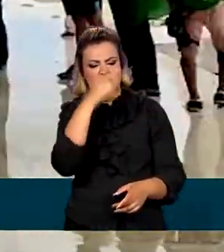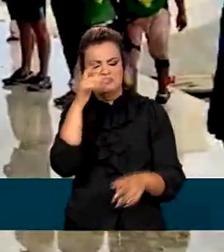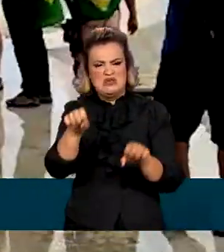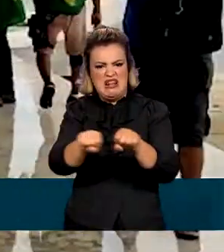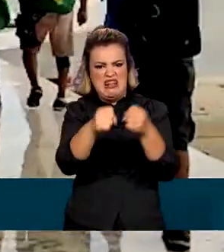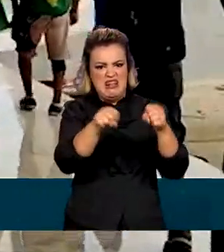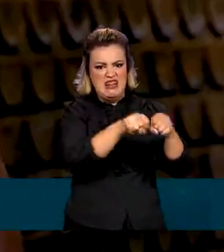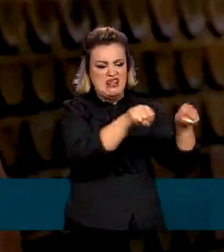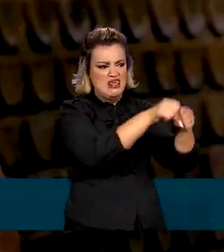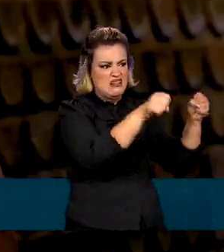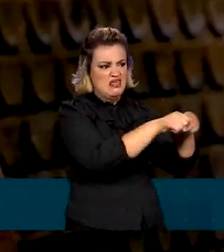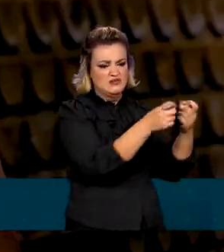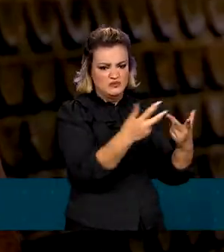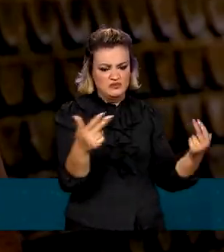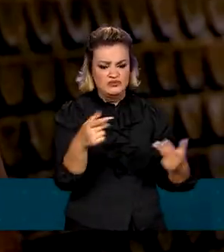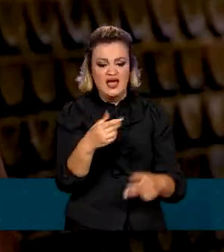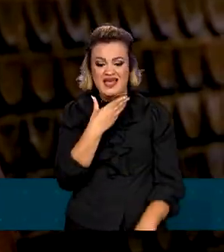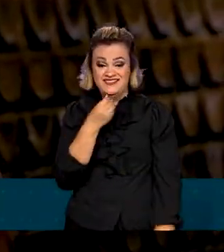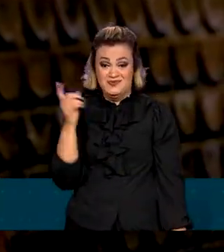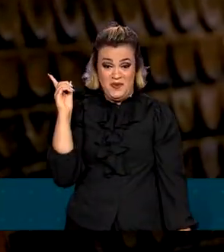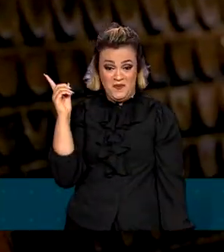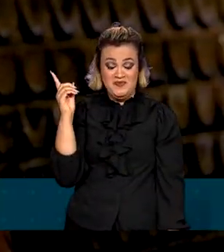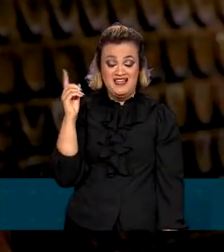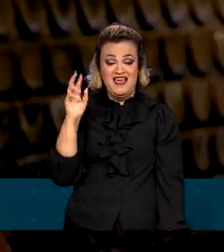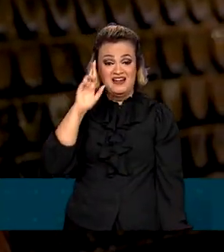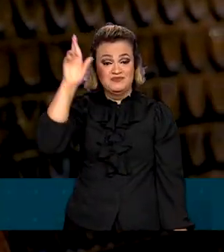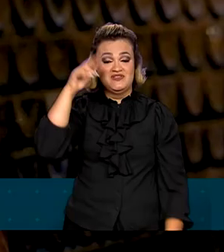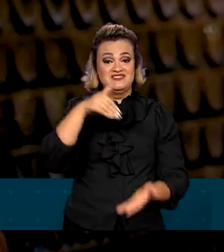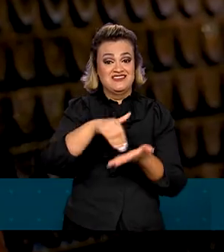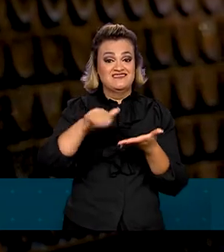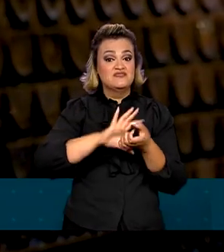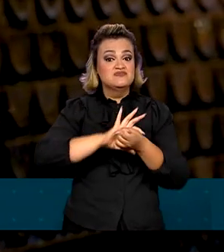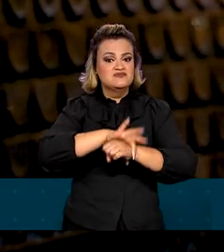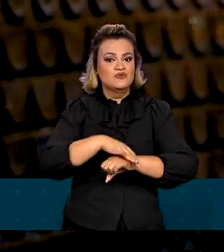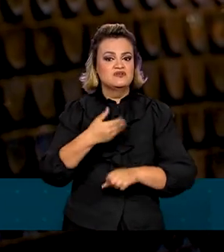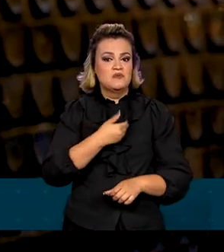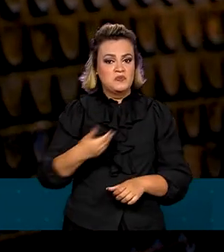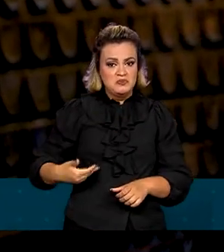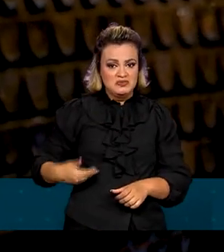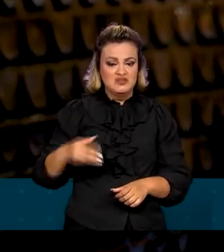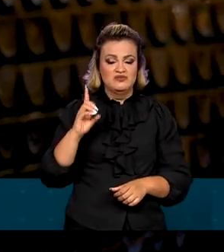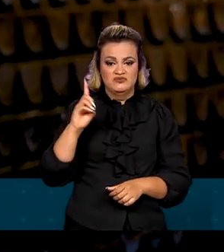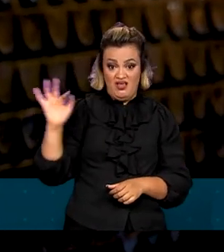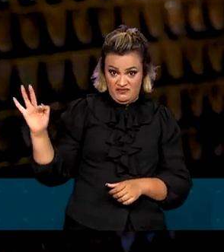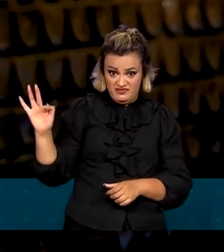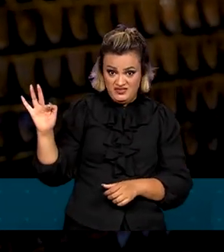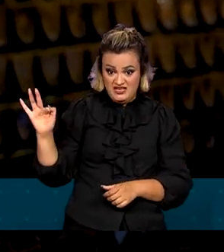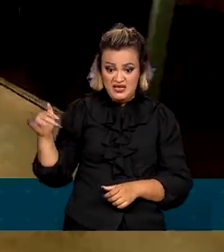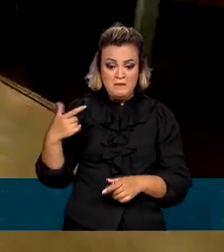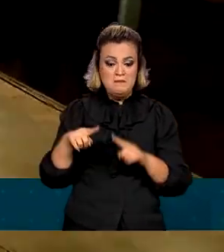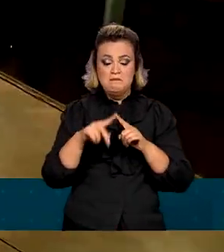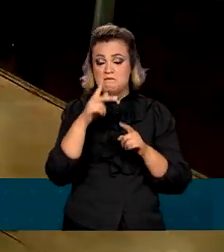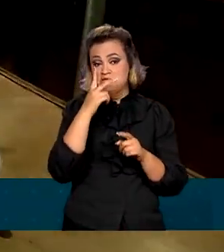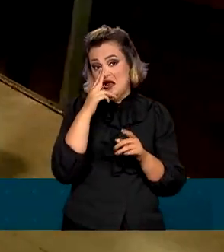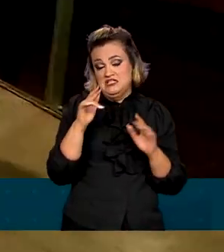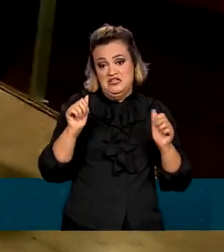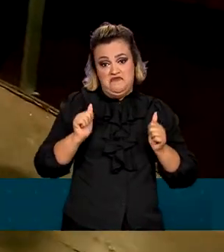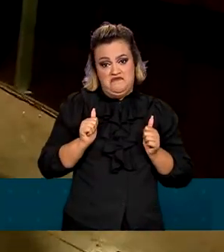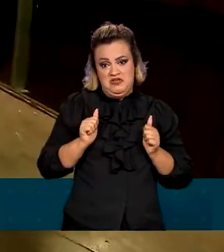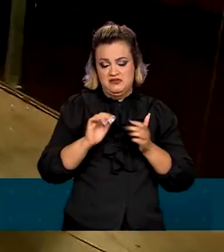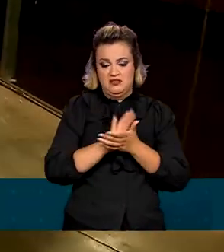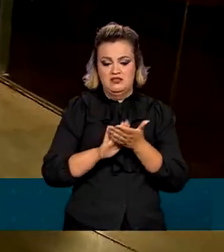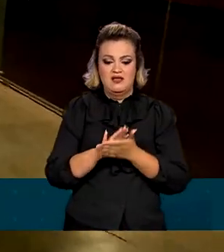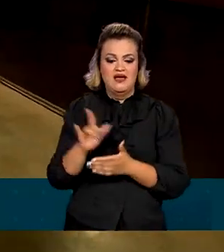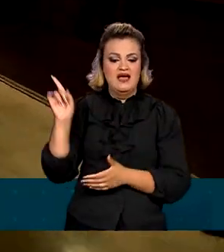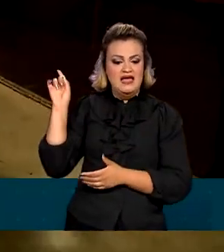do domingo. Torres era secretário de Segurança Pública do Distrito Federal no dia dos ataques. Moraes apontou que